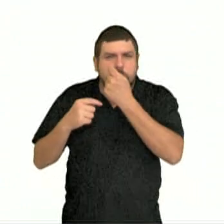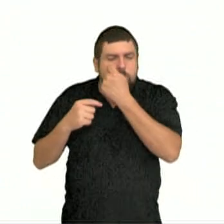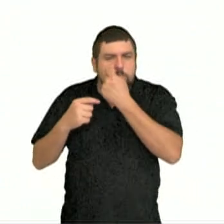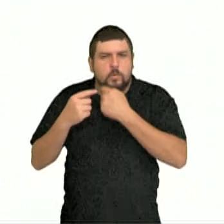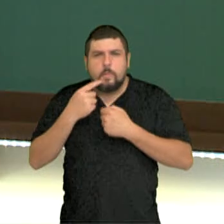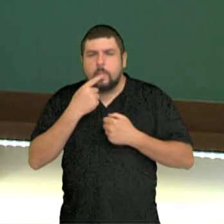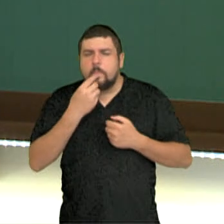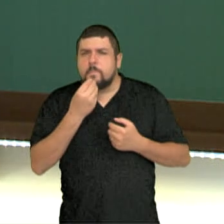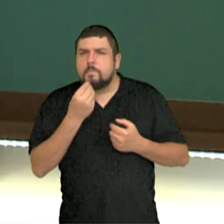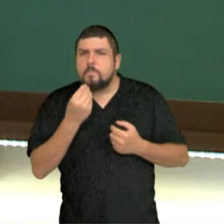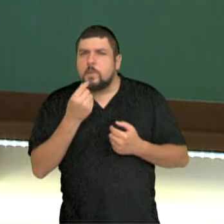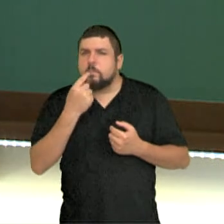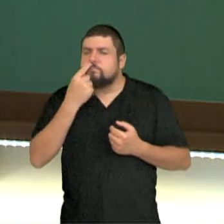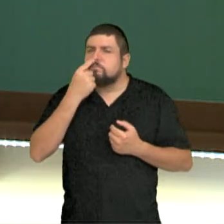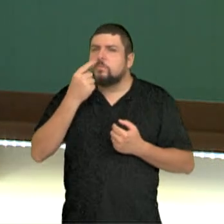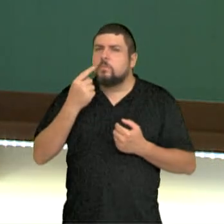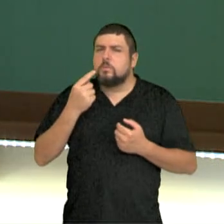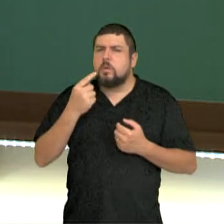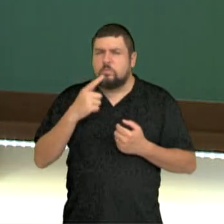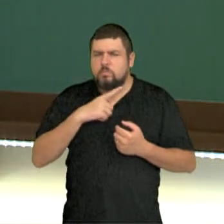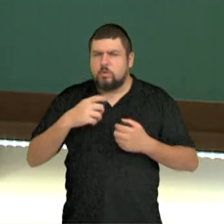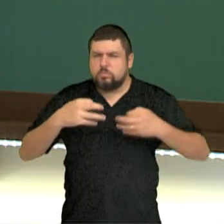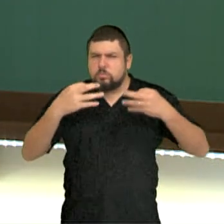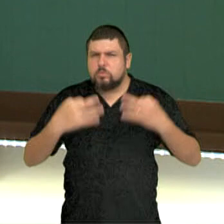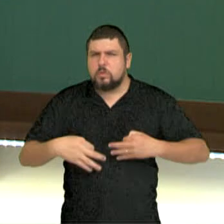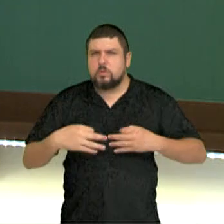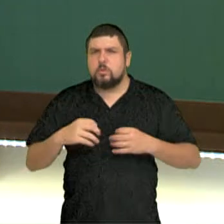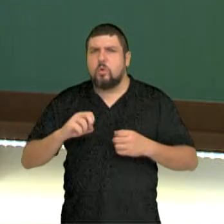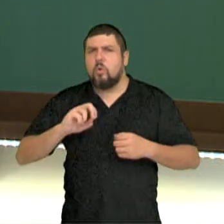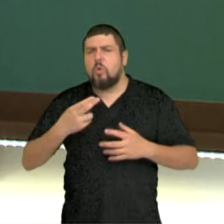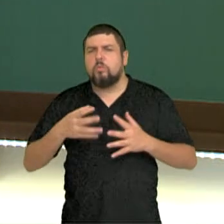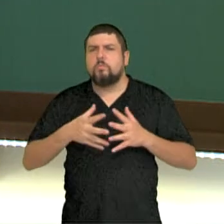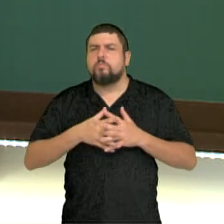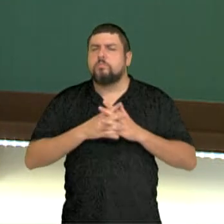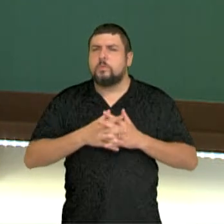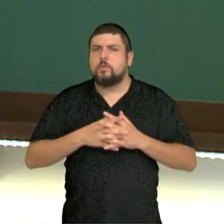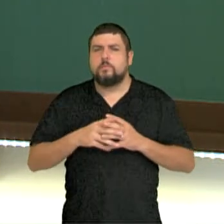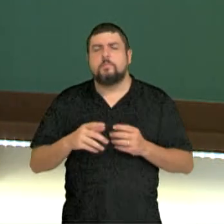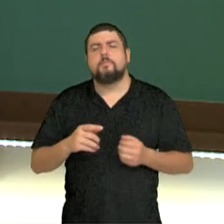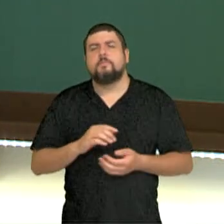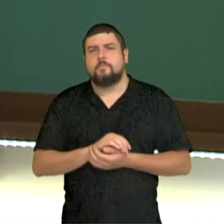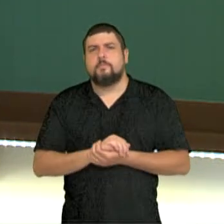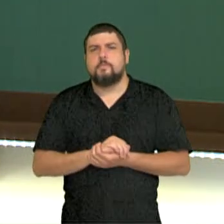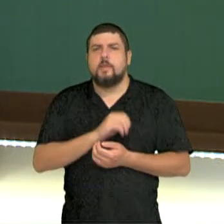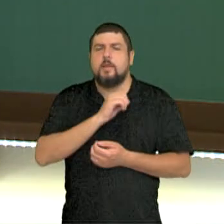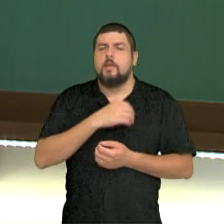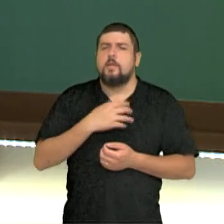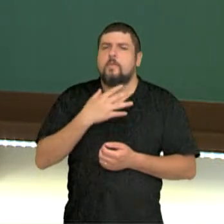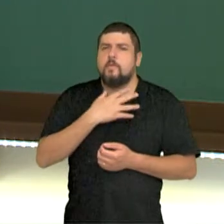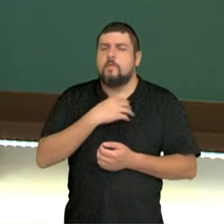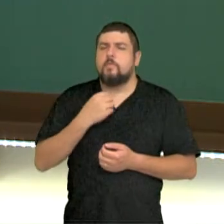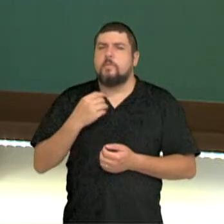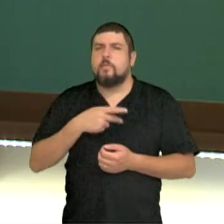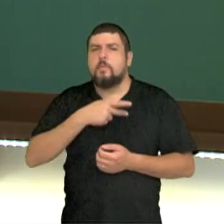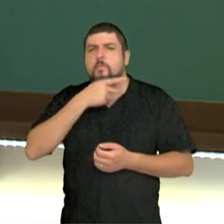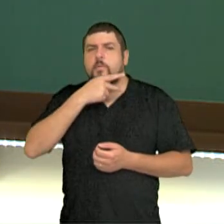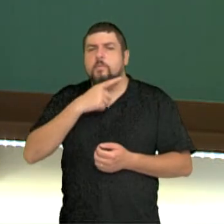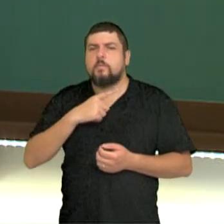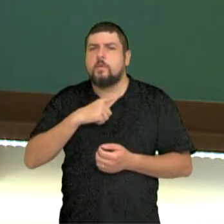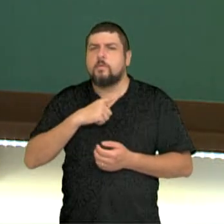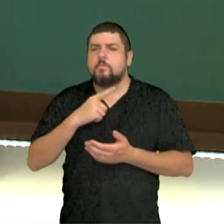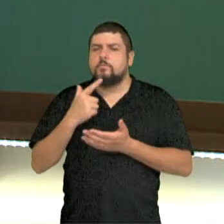isso, ele vai ter uma vasta literatura que vai nos ajudar a aprofundar ainda mais aquilo que o Sócrates disse.